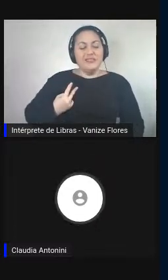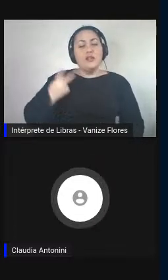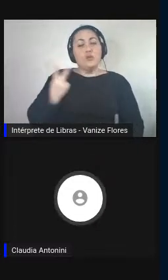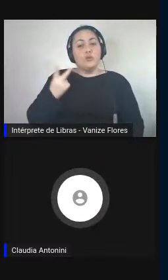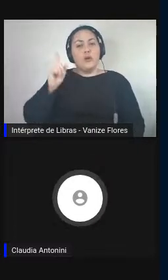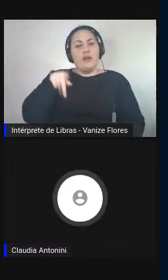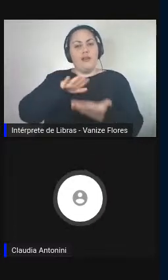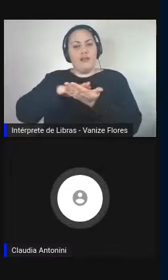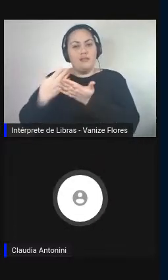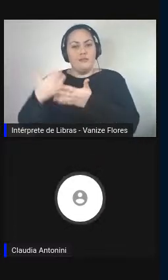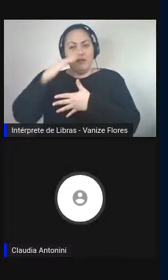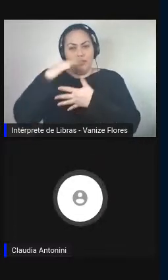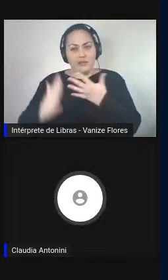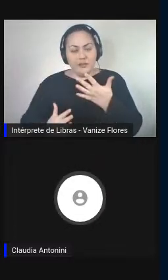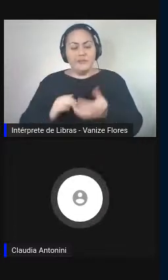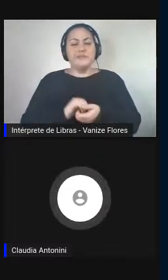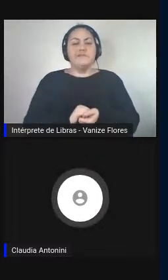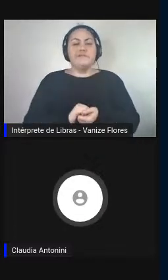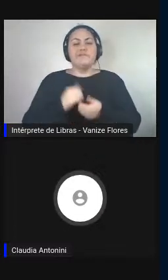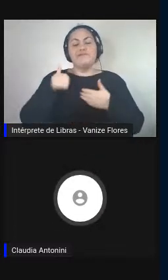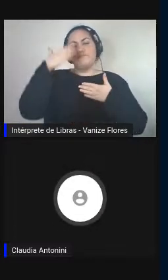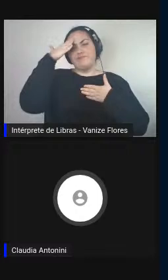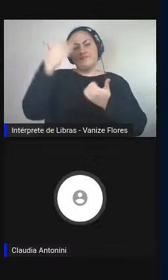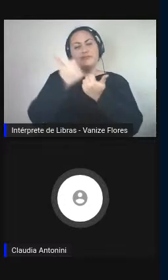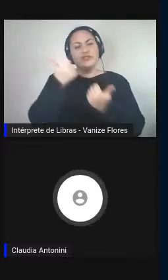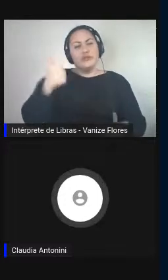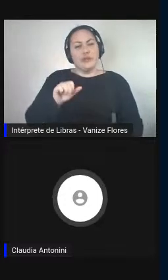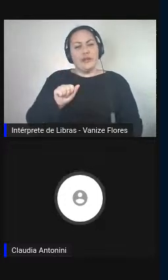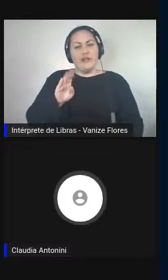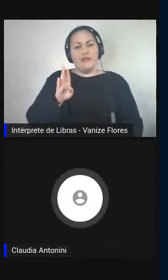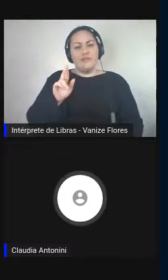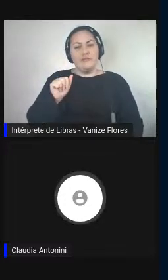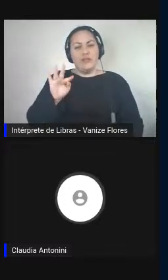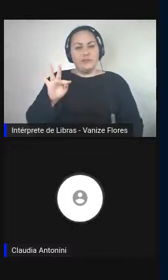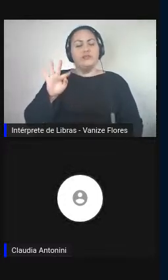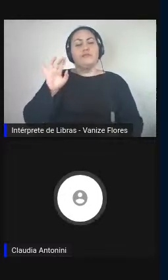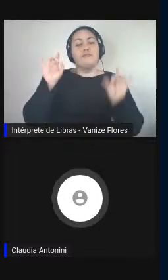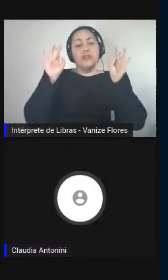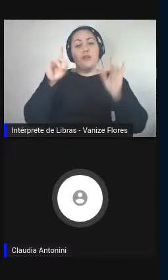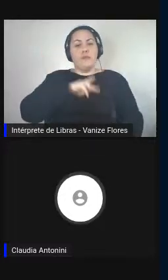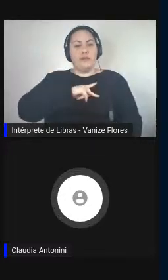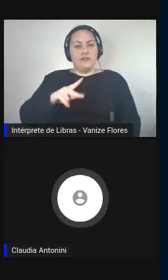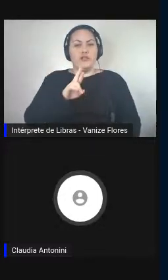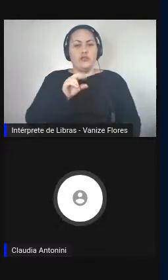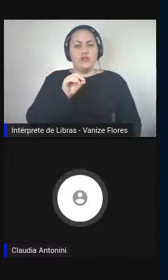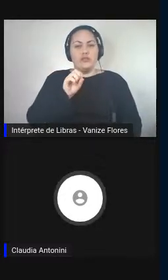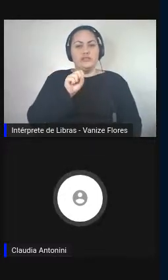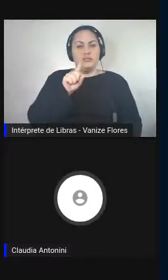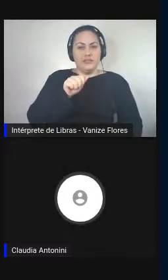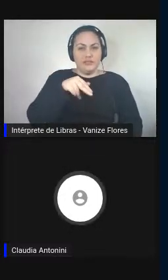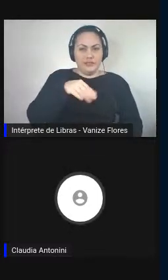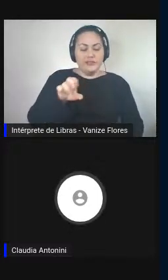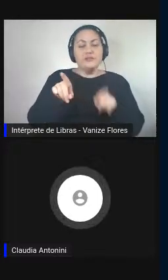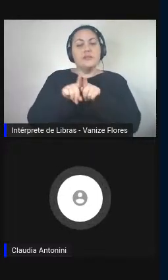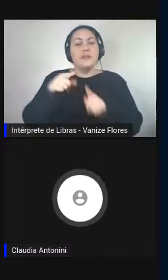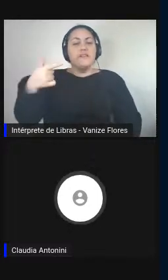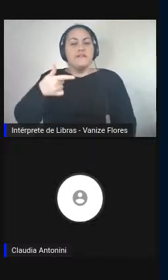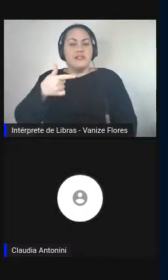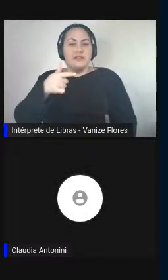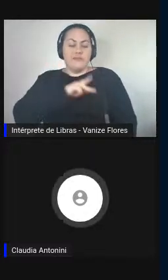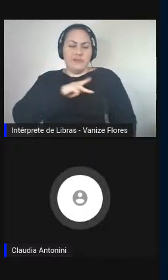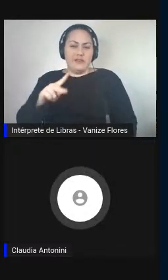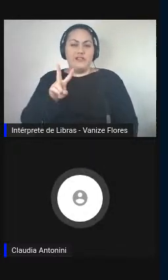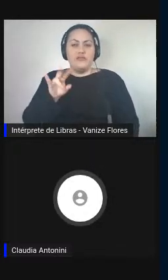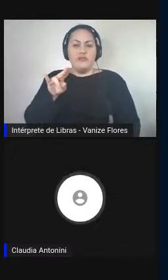Abrapt, especialmente a presidente, professora Rosane Rebeck, o vice-presidente, professor Vinícius Martins,